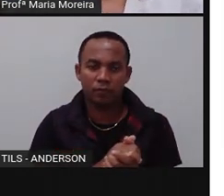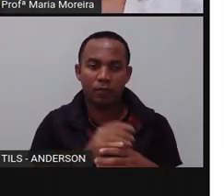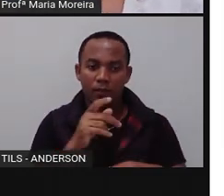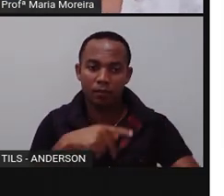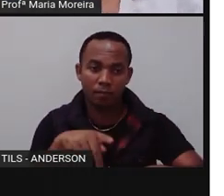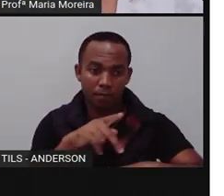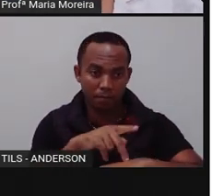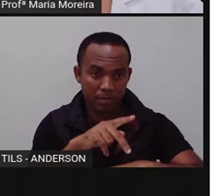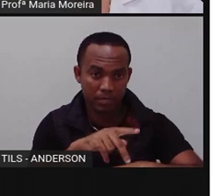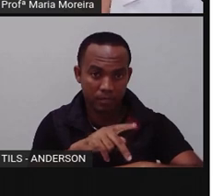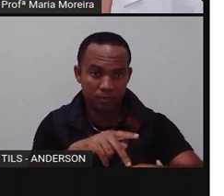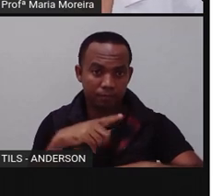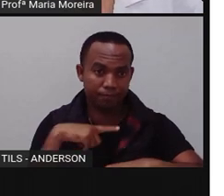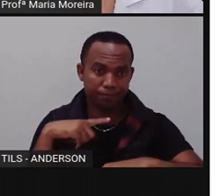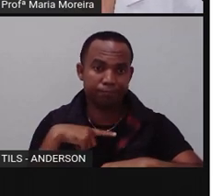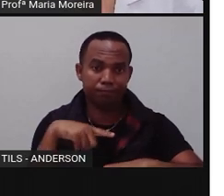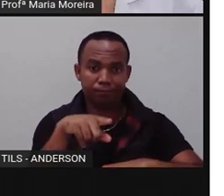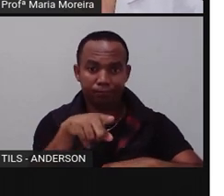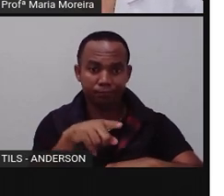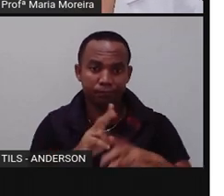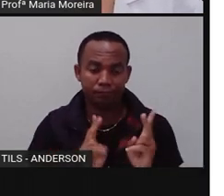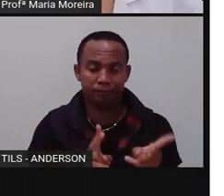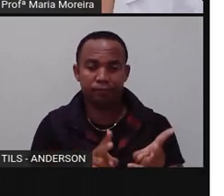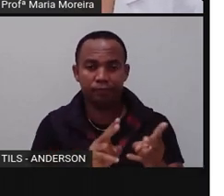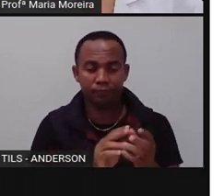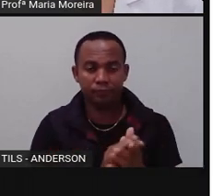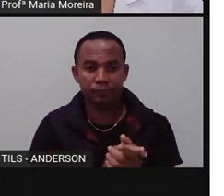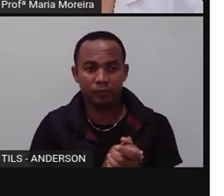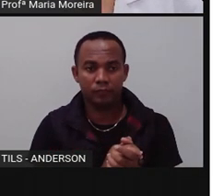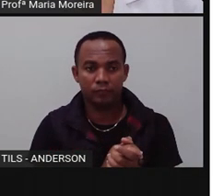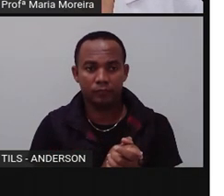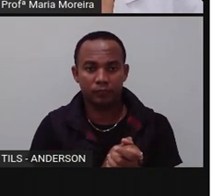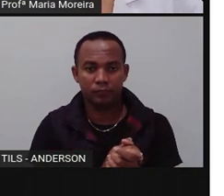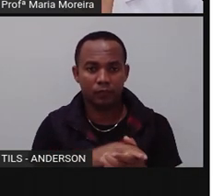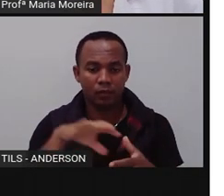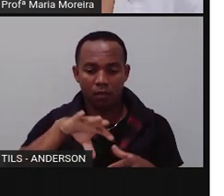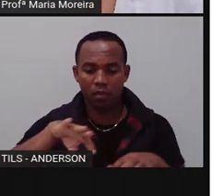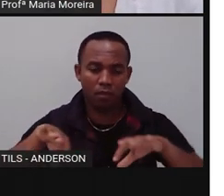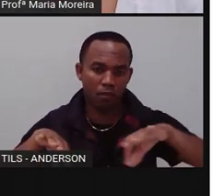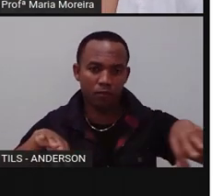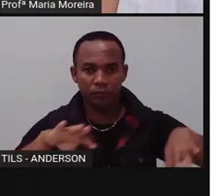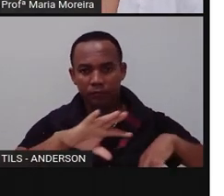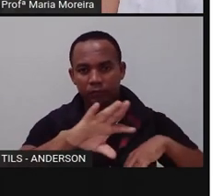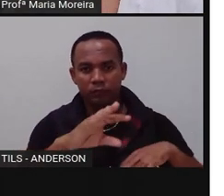países estão aí, tá? Essa é uma divisão de cunho...